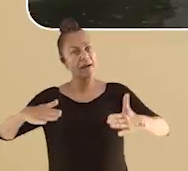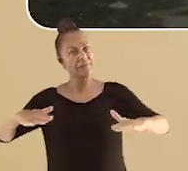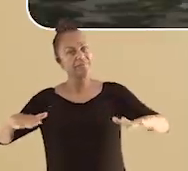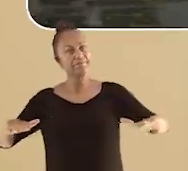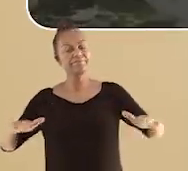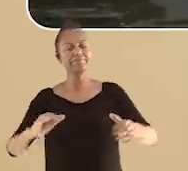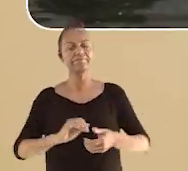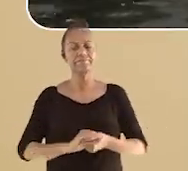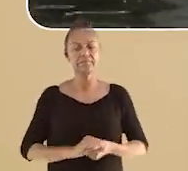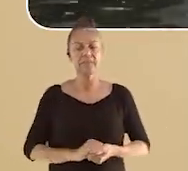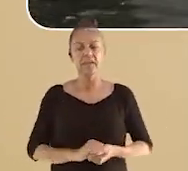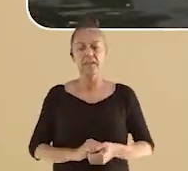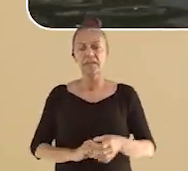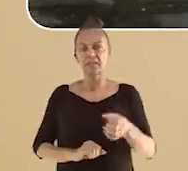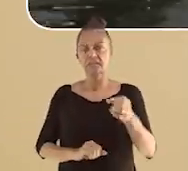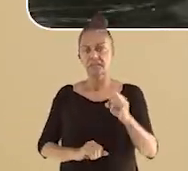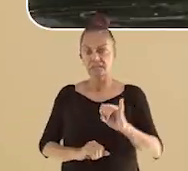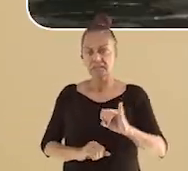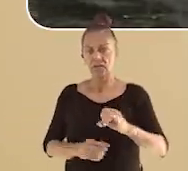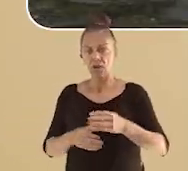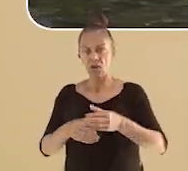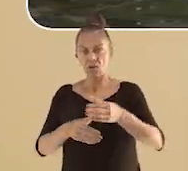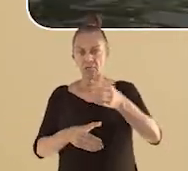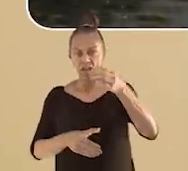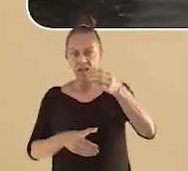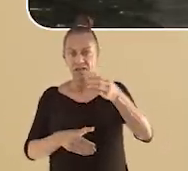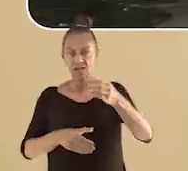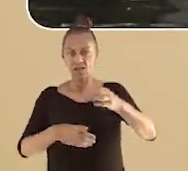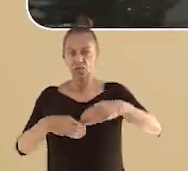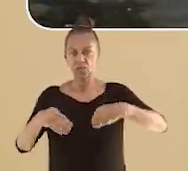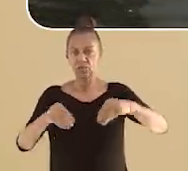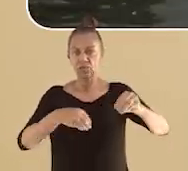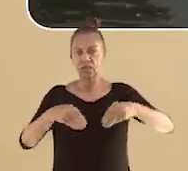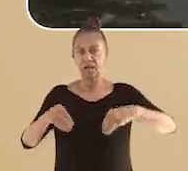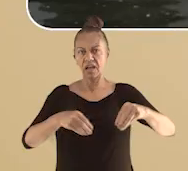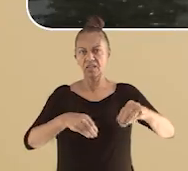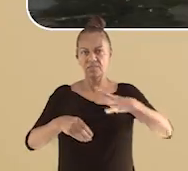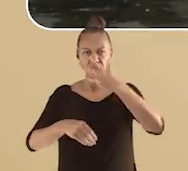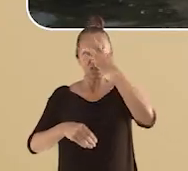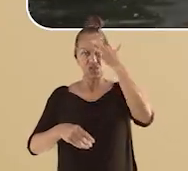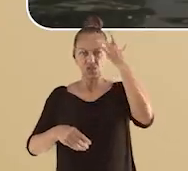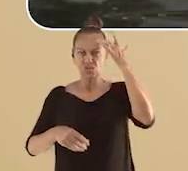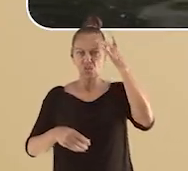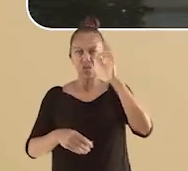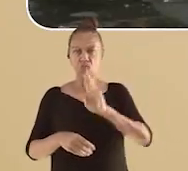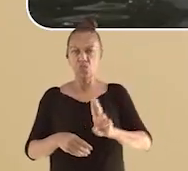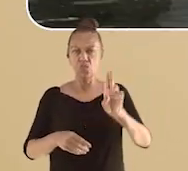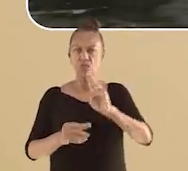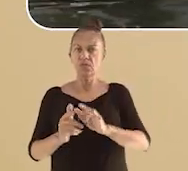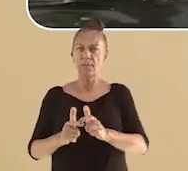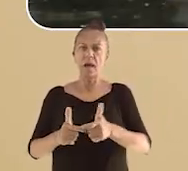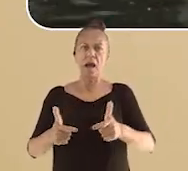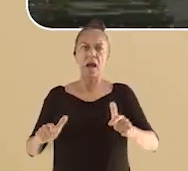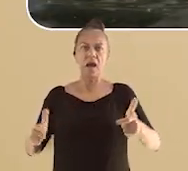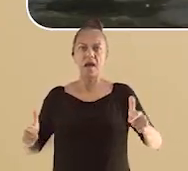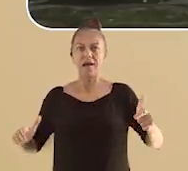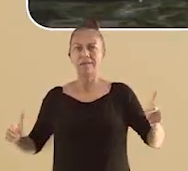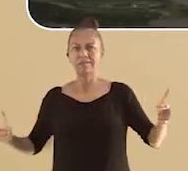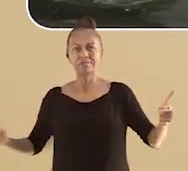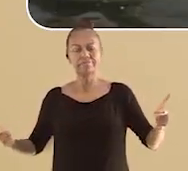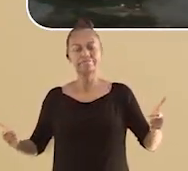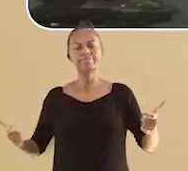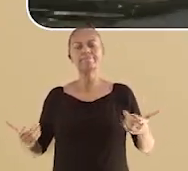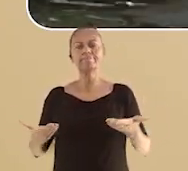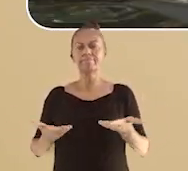mar. Se o plástico não fosse consumido e utilizado em tão grande escala pelas pessoas, essa